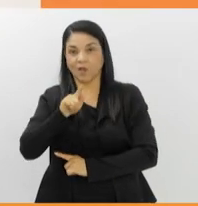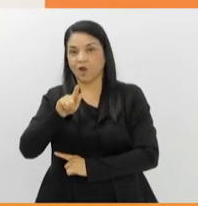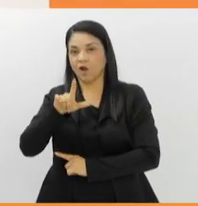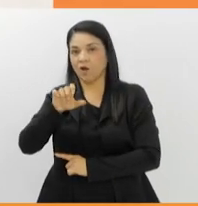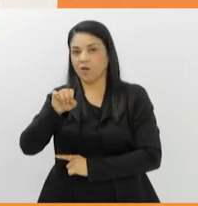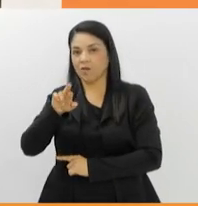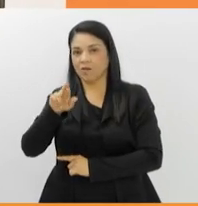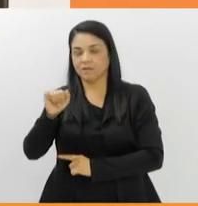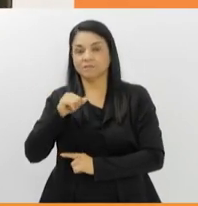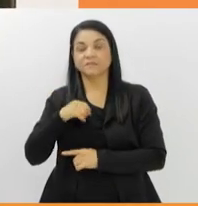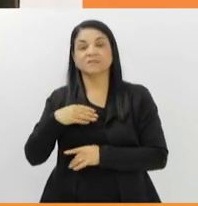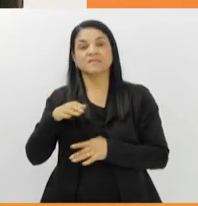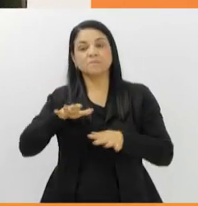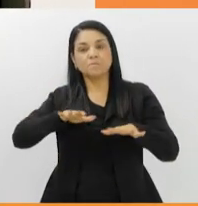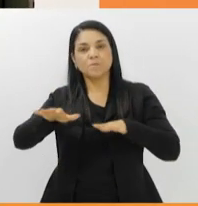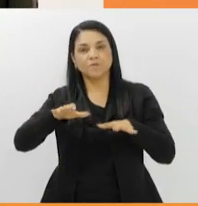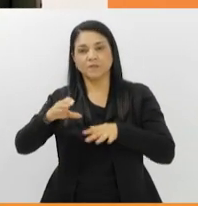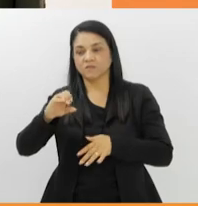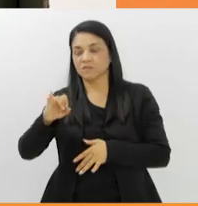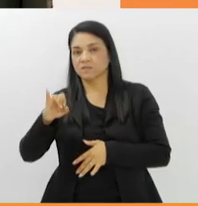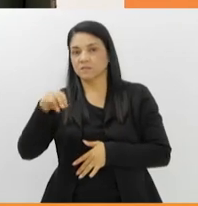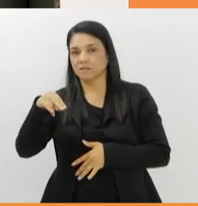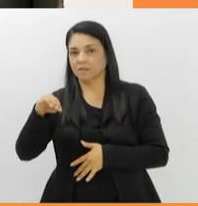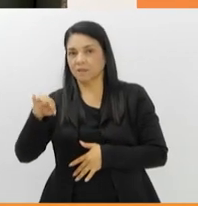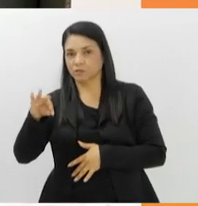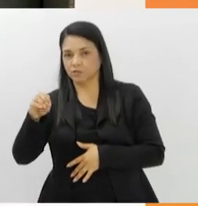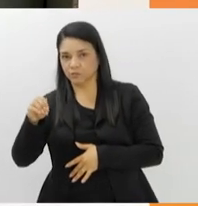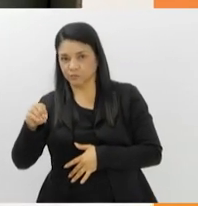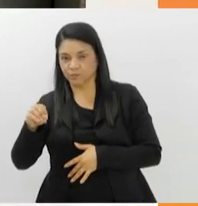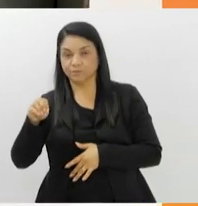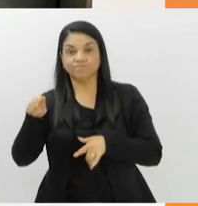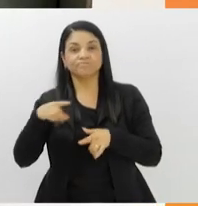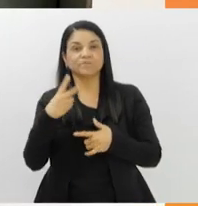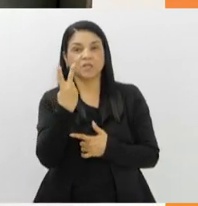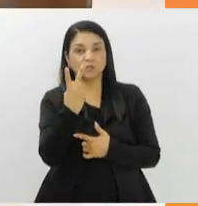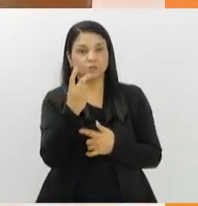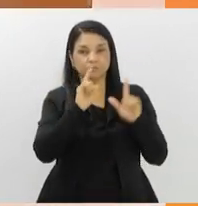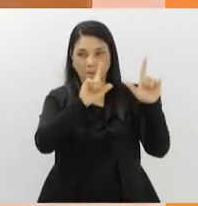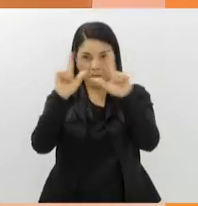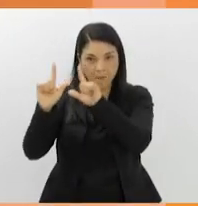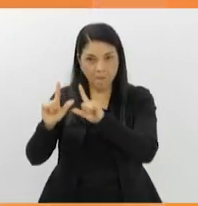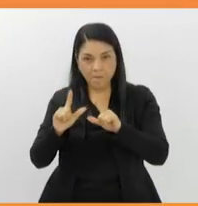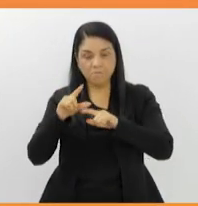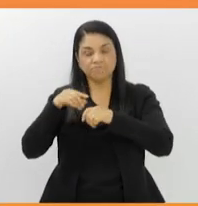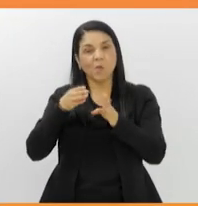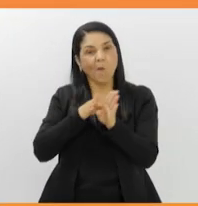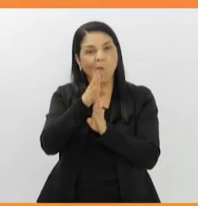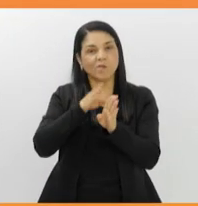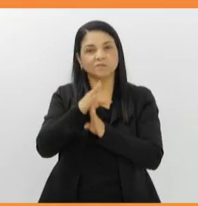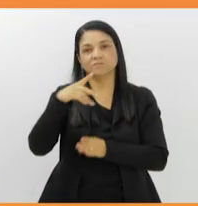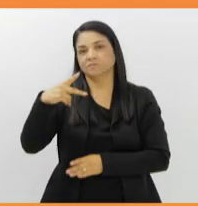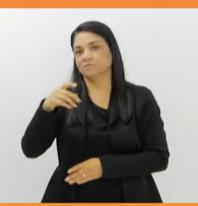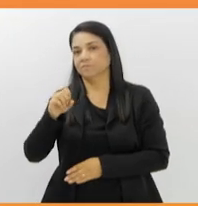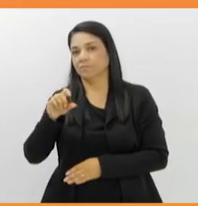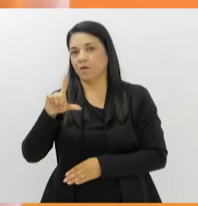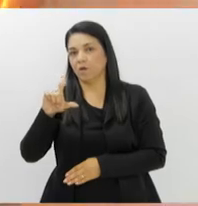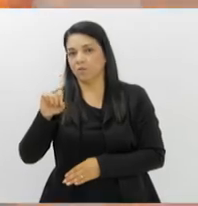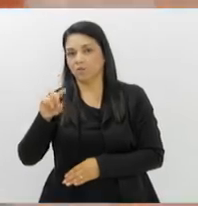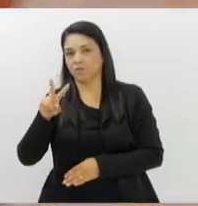intitulada Cinéticos Construtivos. As duas exposições têm a curadoria de Paulo Vinâncio Filho.